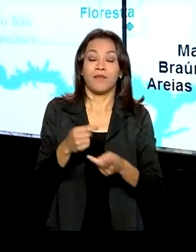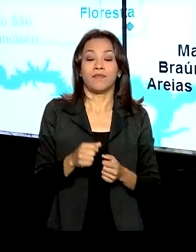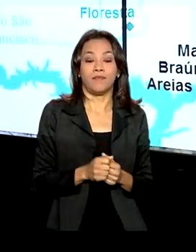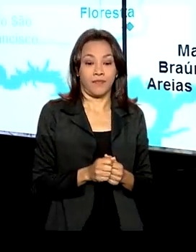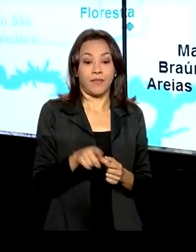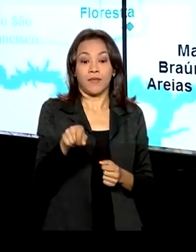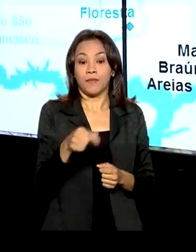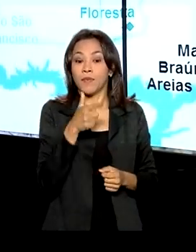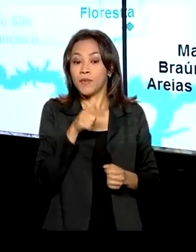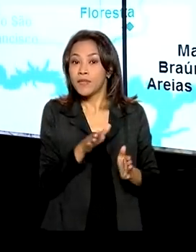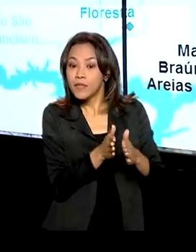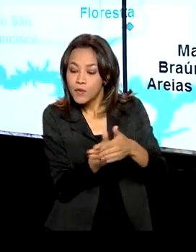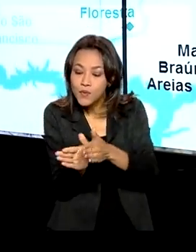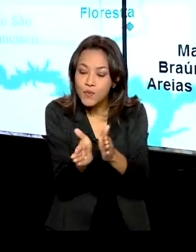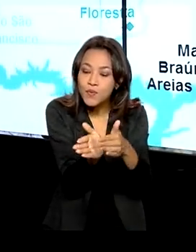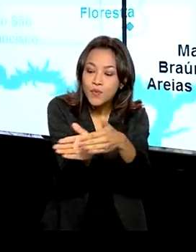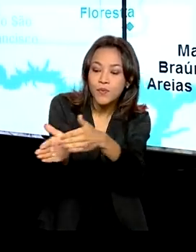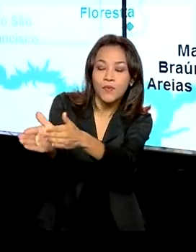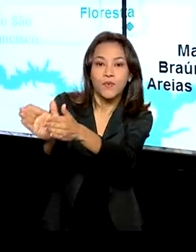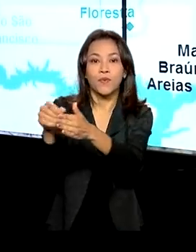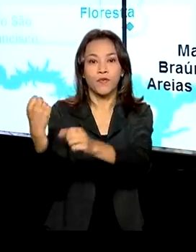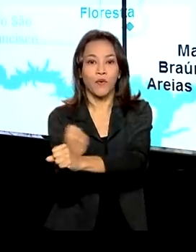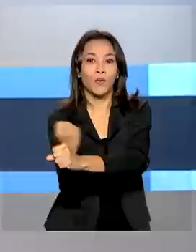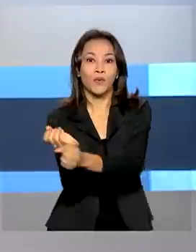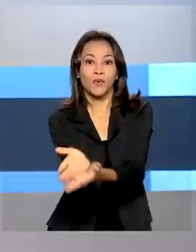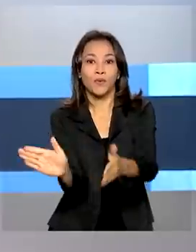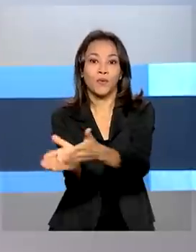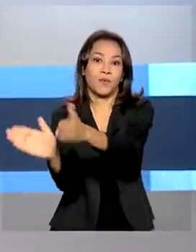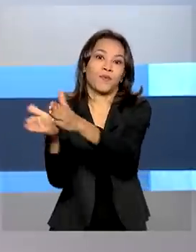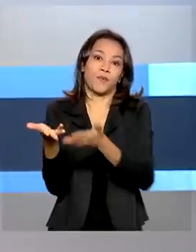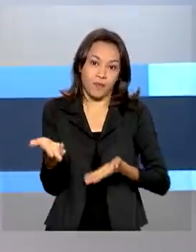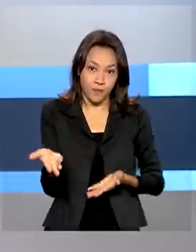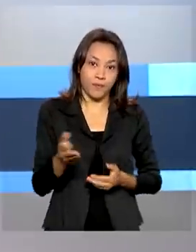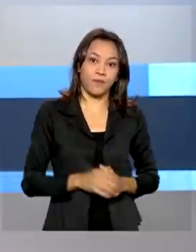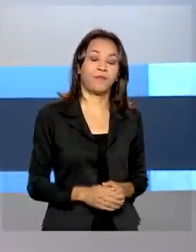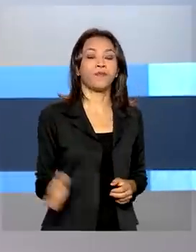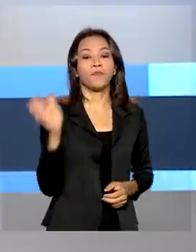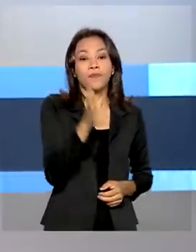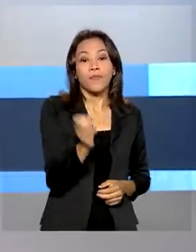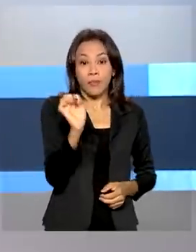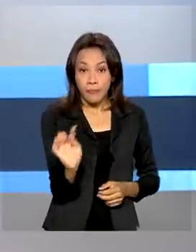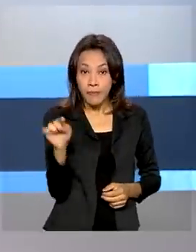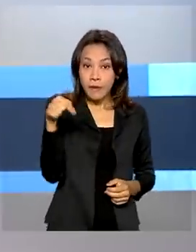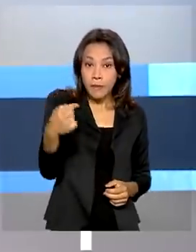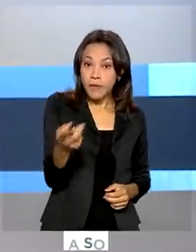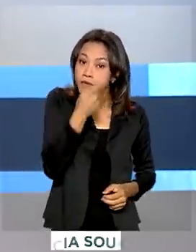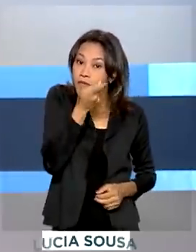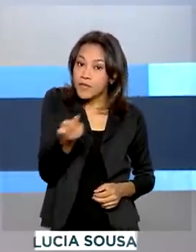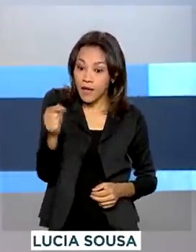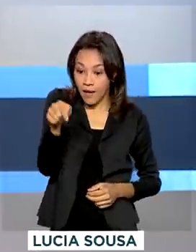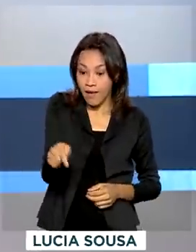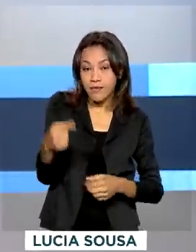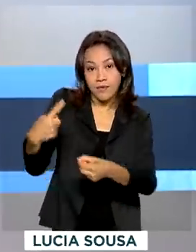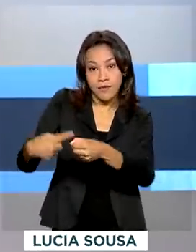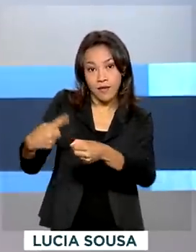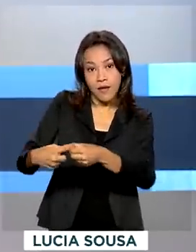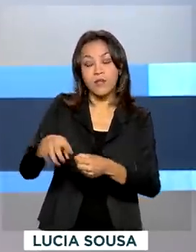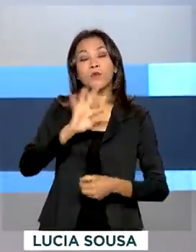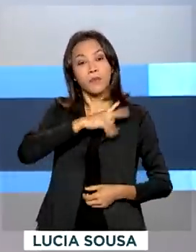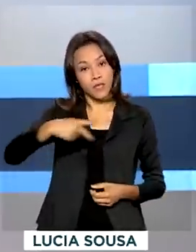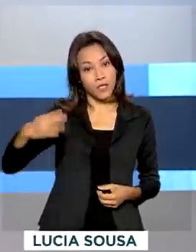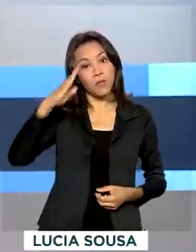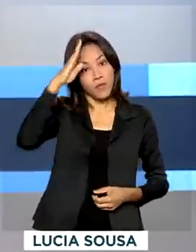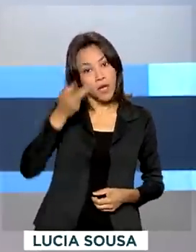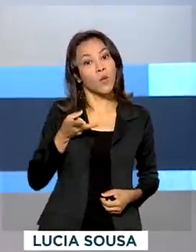e os ramais correspondentes. E depois de visitar a cidade de Salgueiro, o presidente Jair